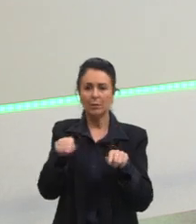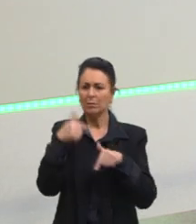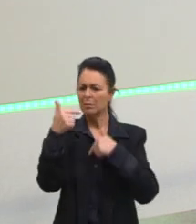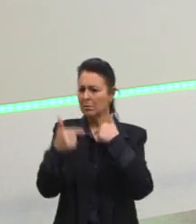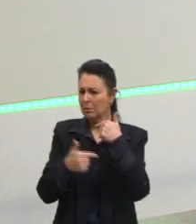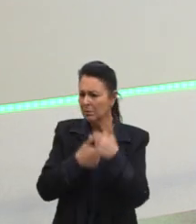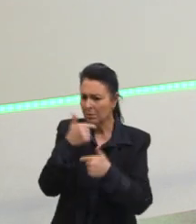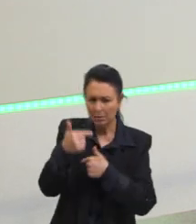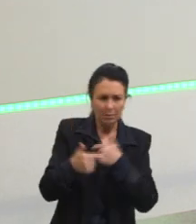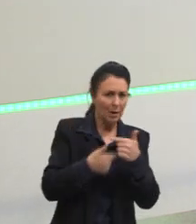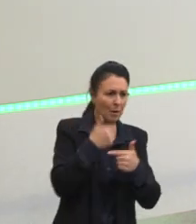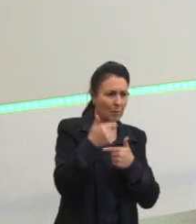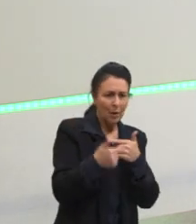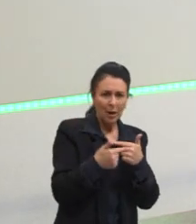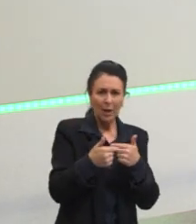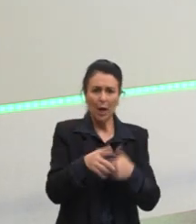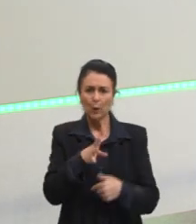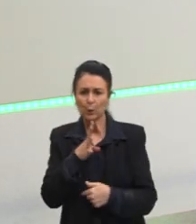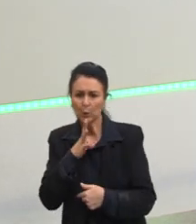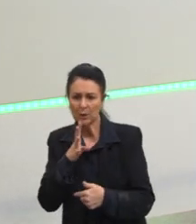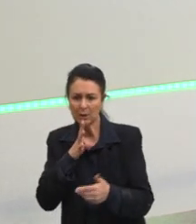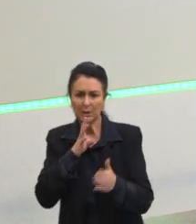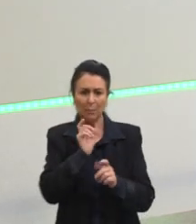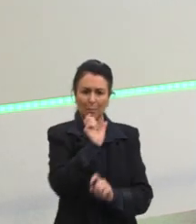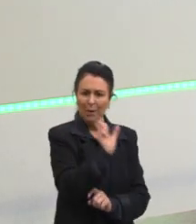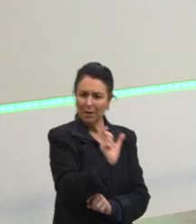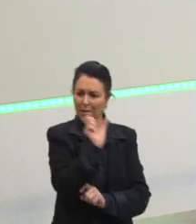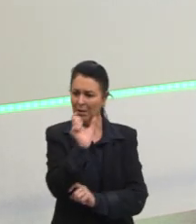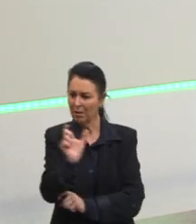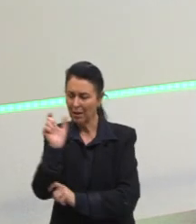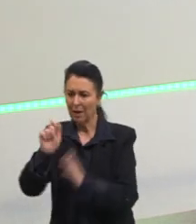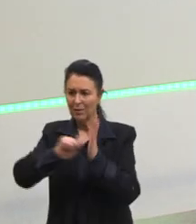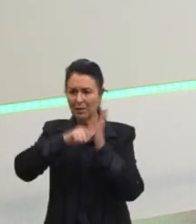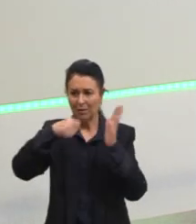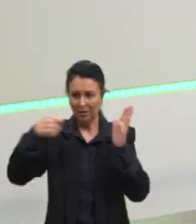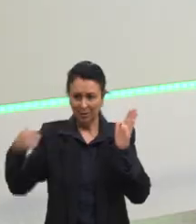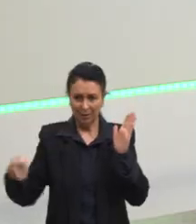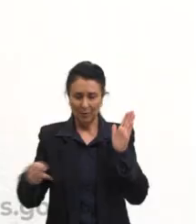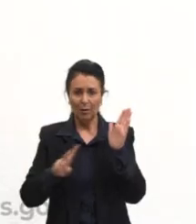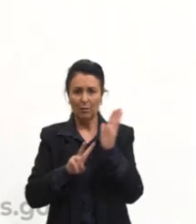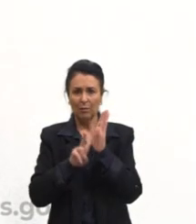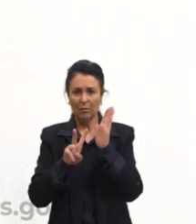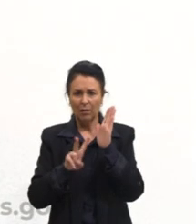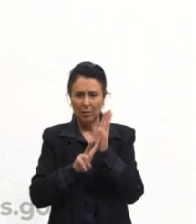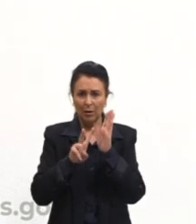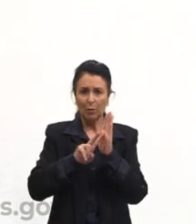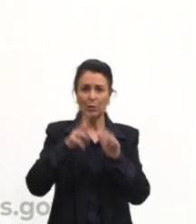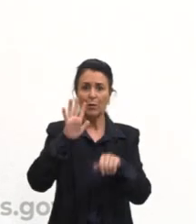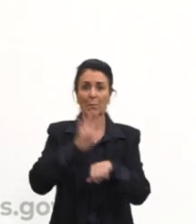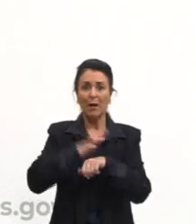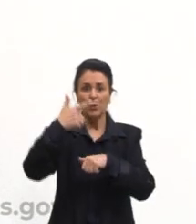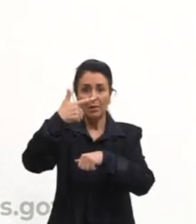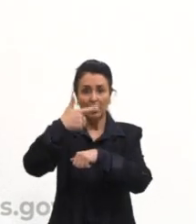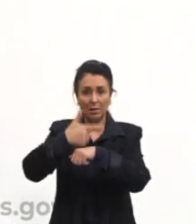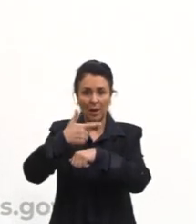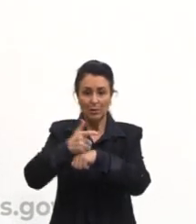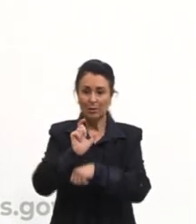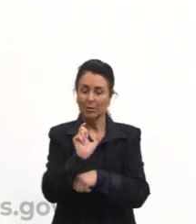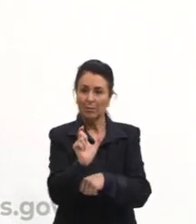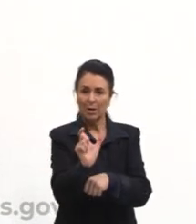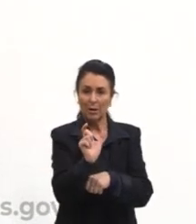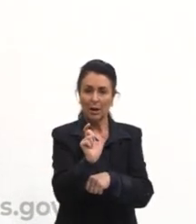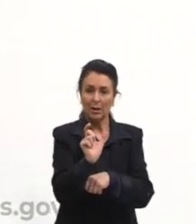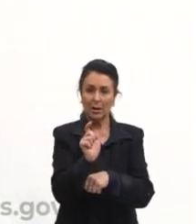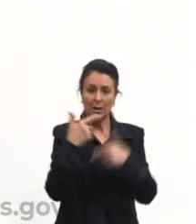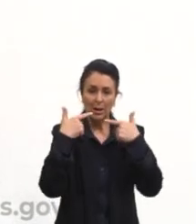vocabulário. Quanto mais vocabulário, quanto maior for o seu leque de palavras, na língua alvo, no